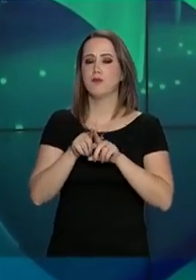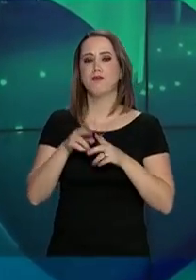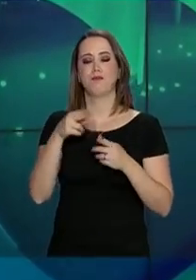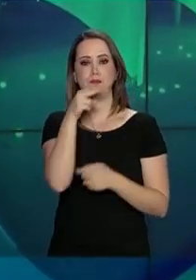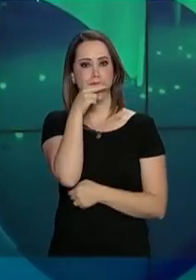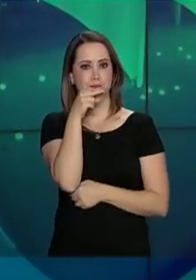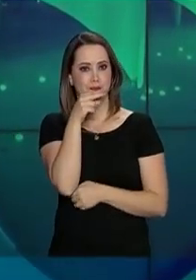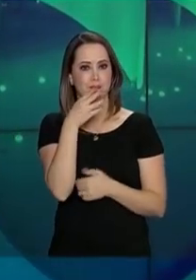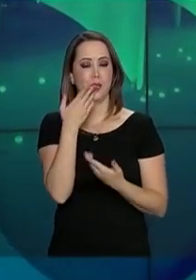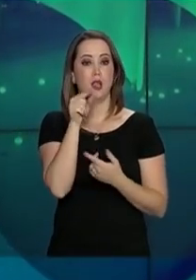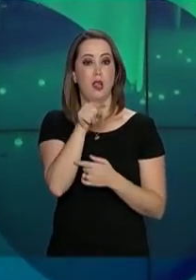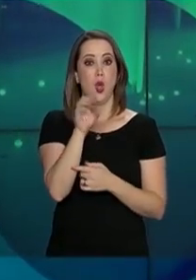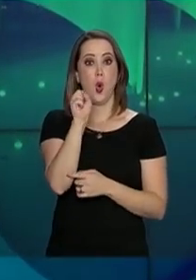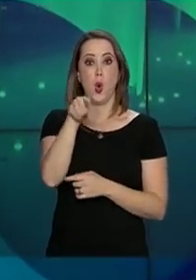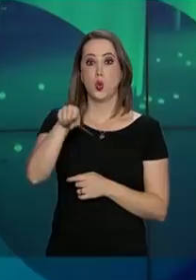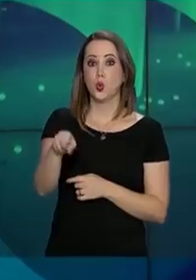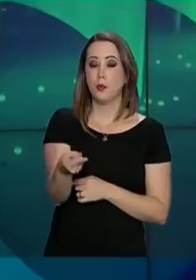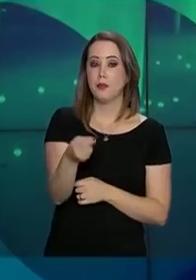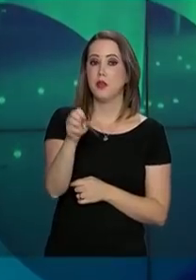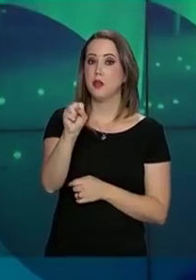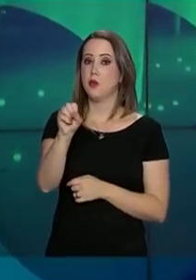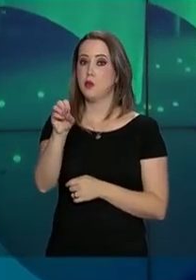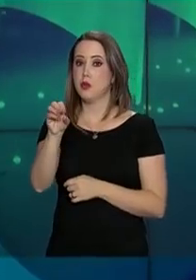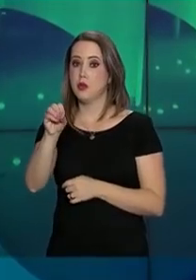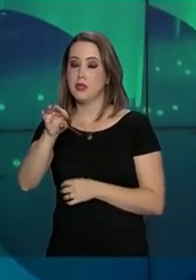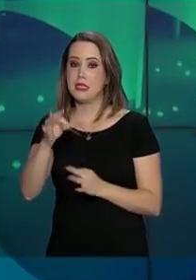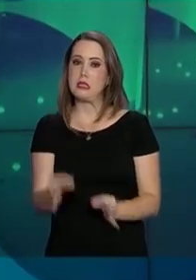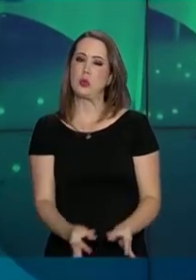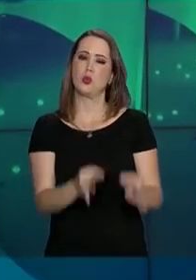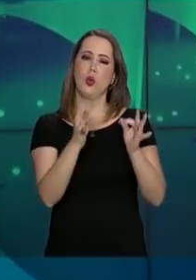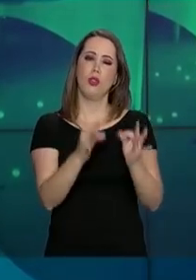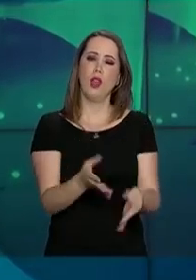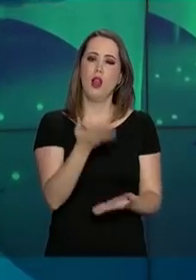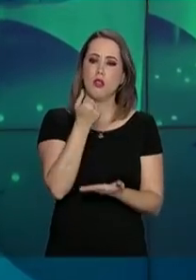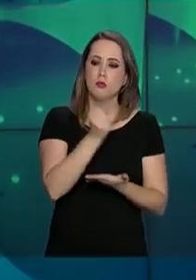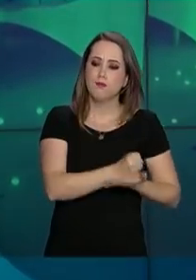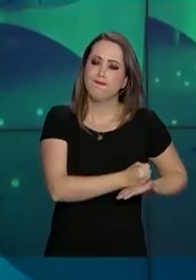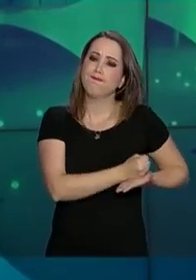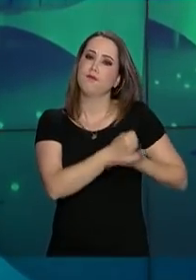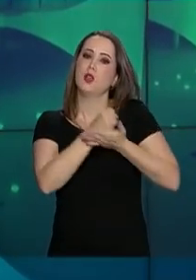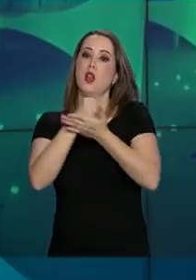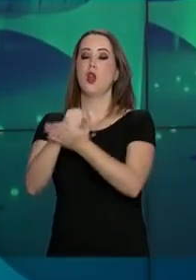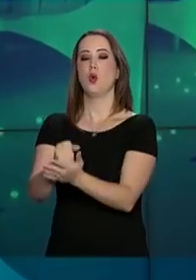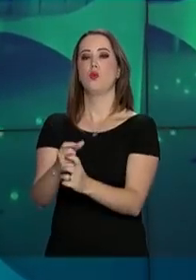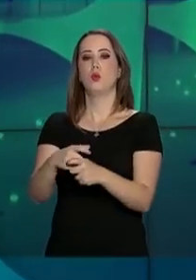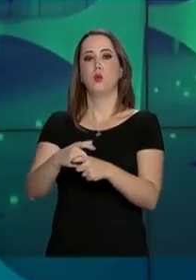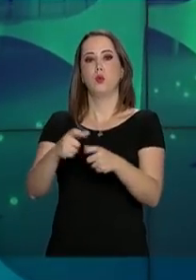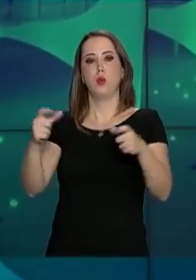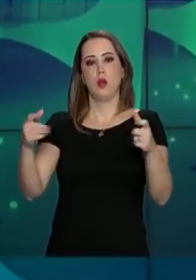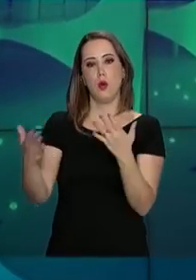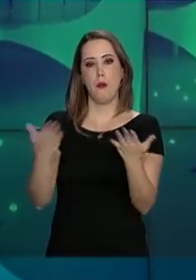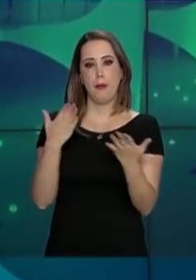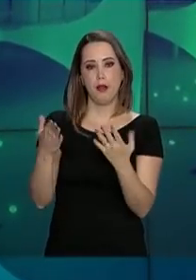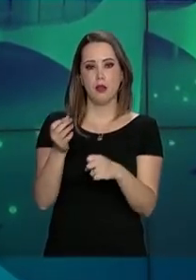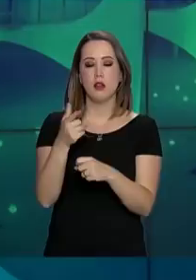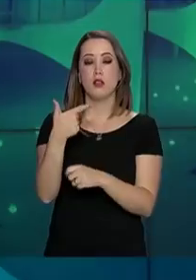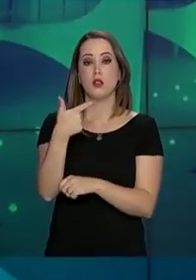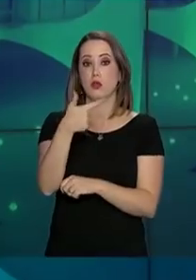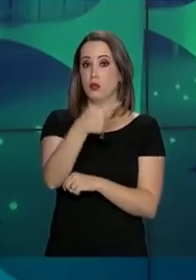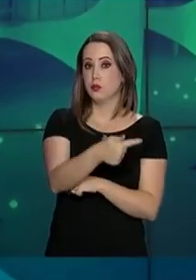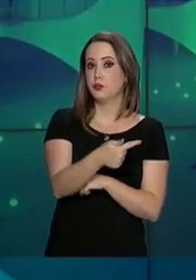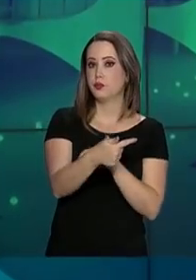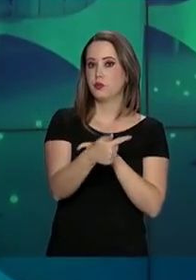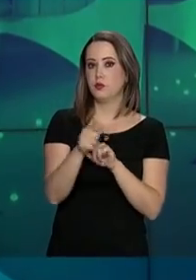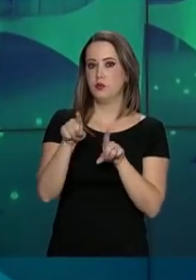nutricional. Foram 8.800 toneladas de alimentos. O volume é maior que o registrado em 2017,